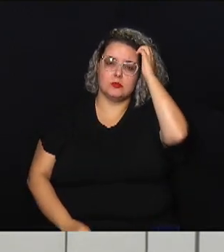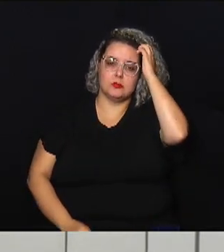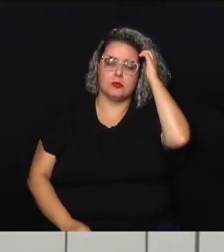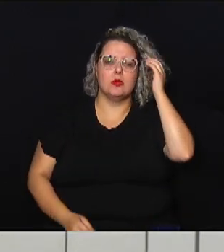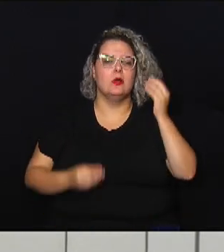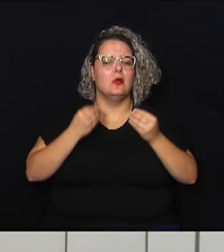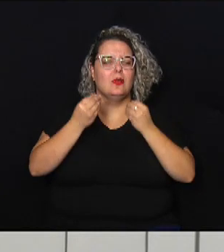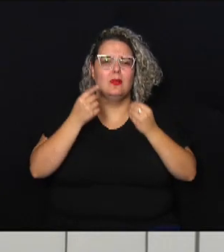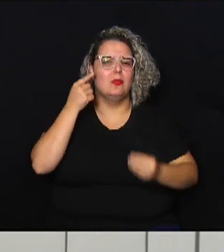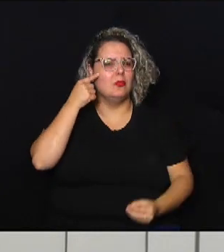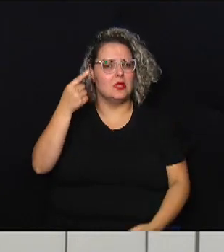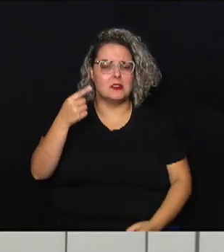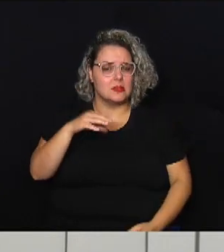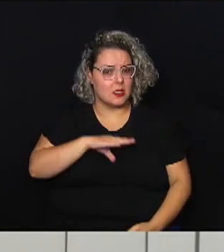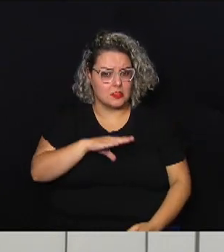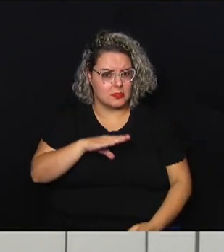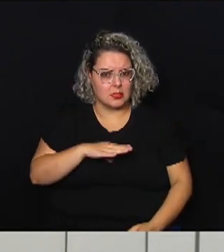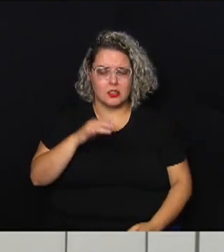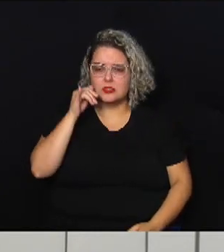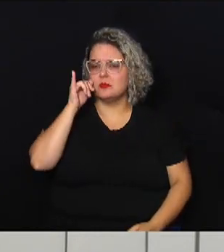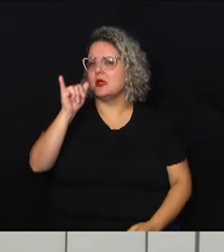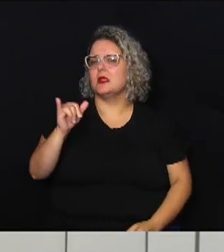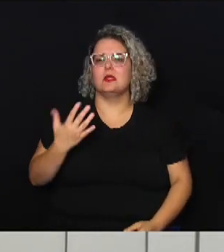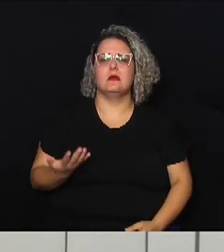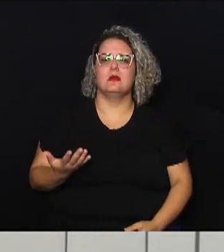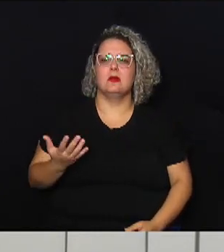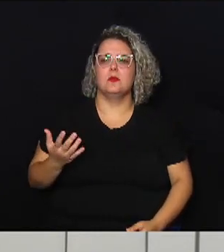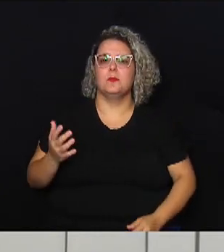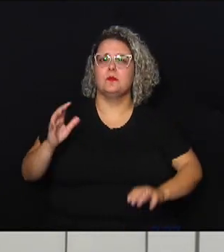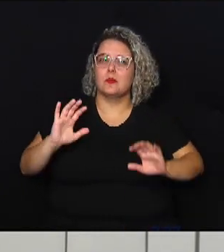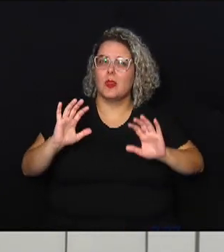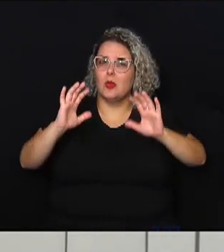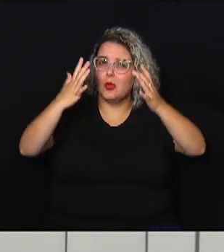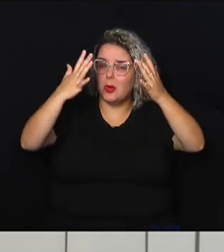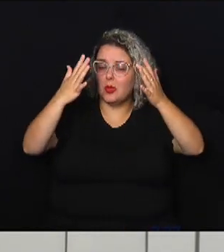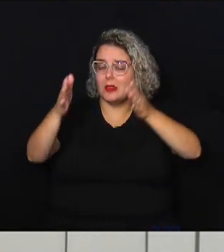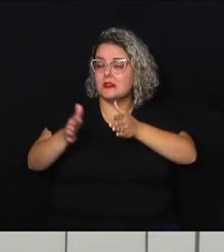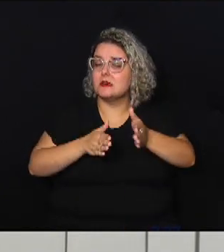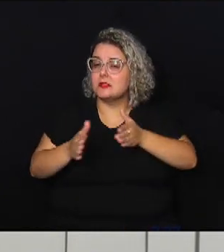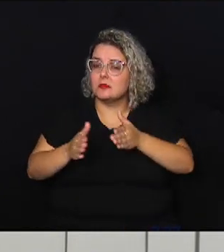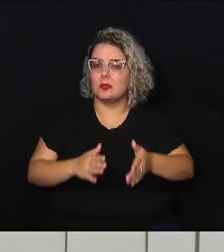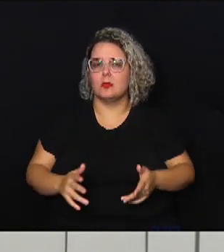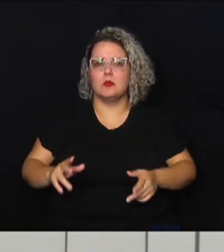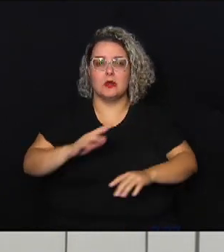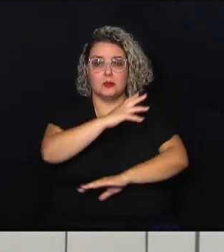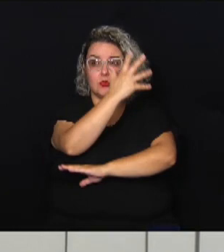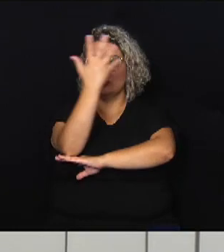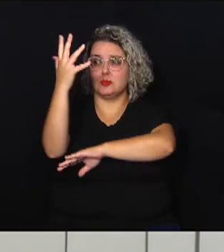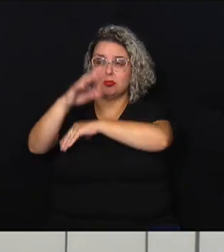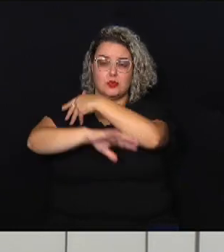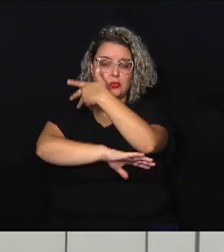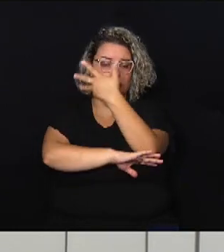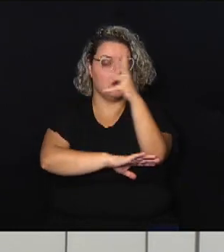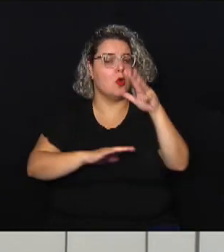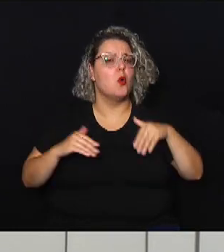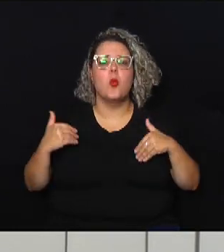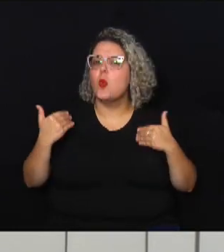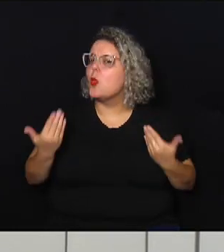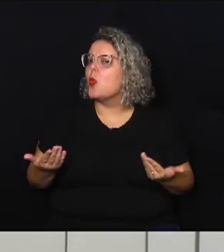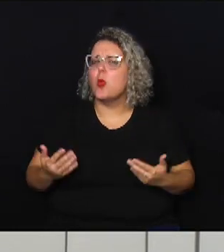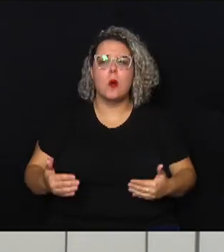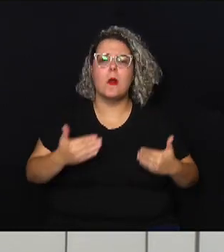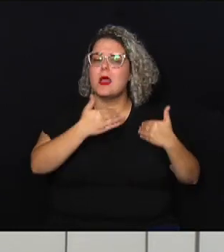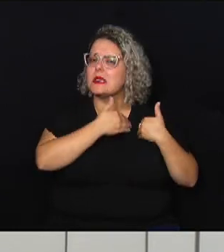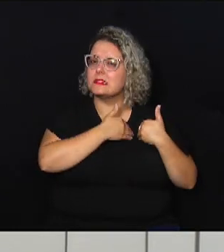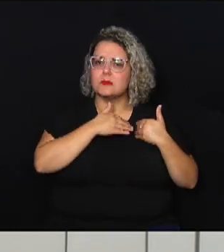cidades na prevenção desses fenômenos da natureza? Qual é a responsabilidade de todos diante